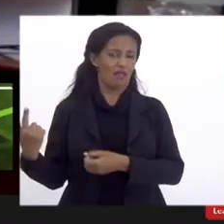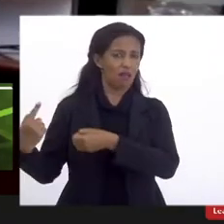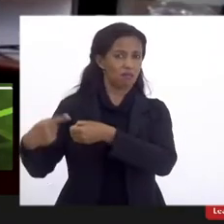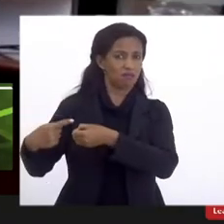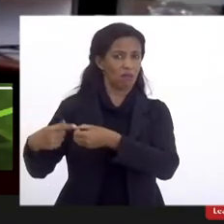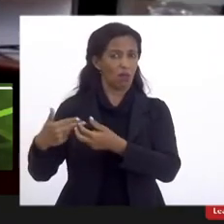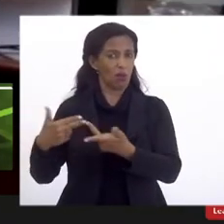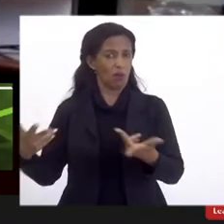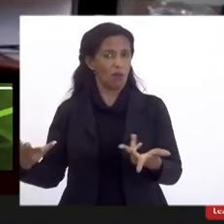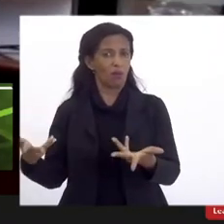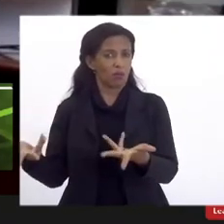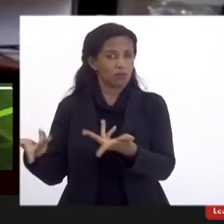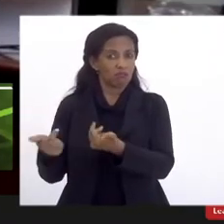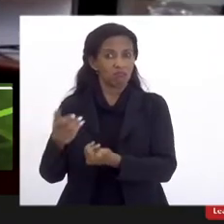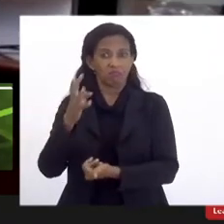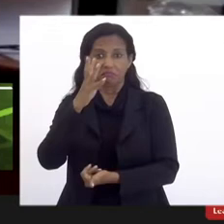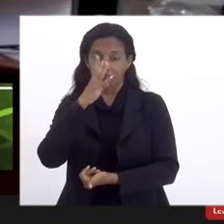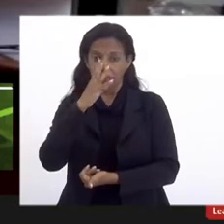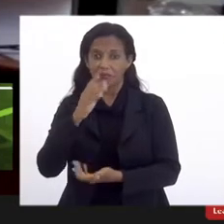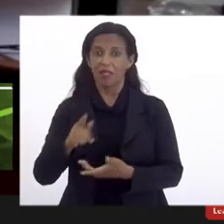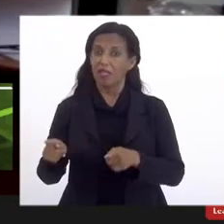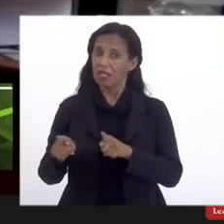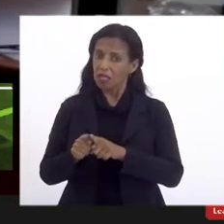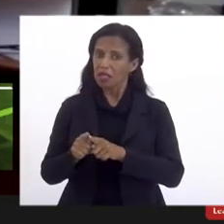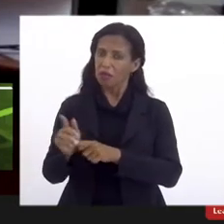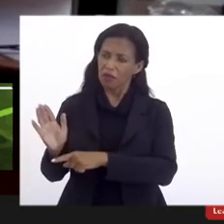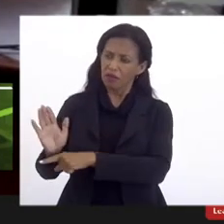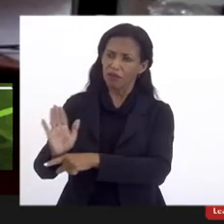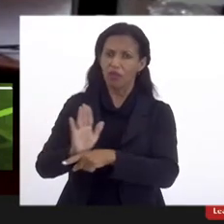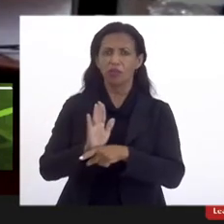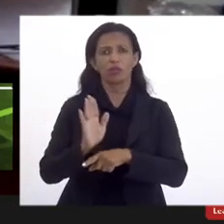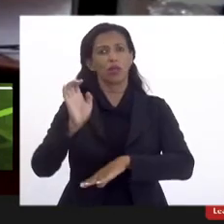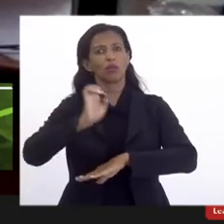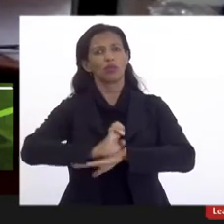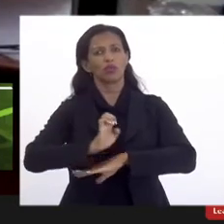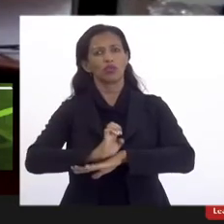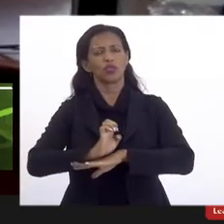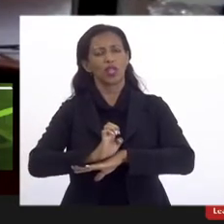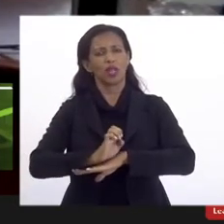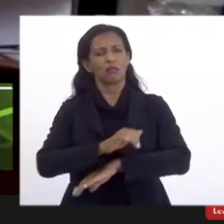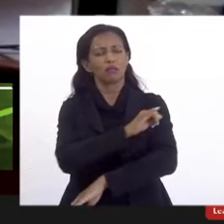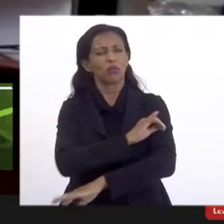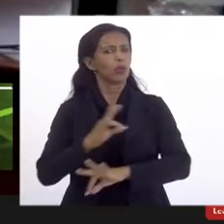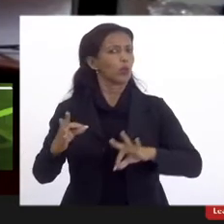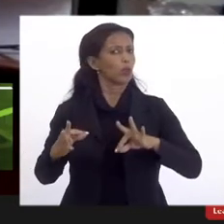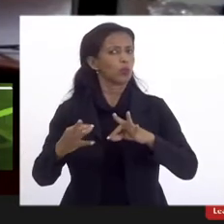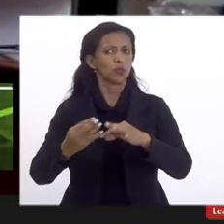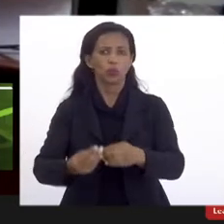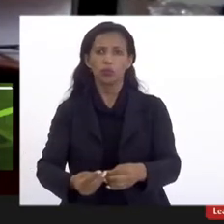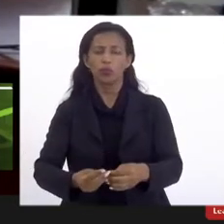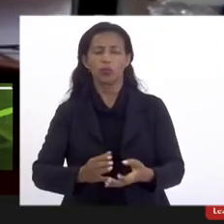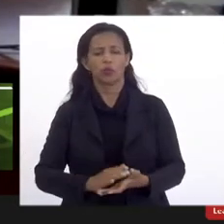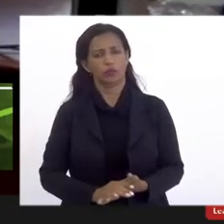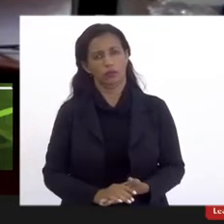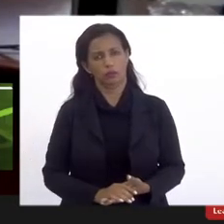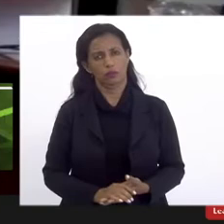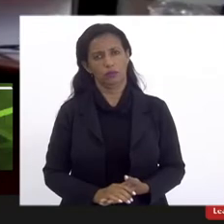é uma coisa impressionante, e vai ser benéfico para o Estado do Rio como um todo. Então, acho que,